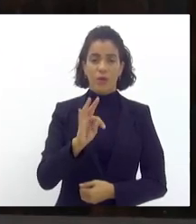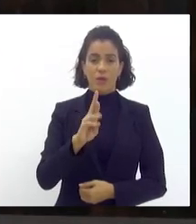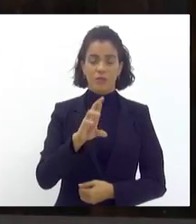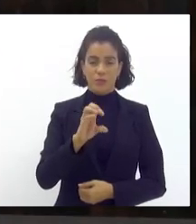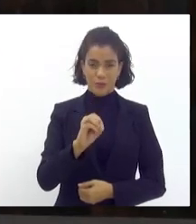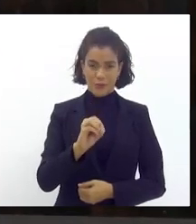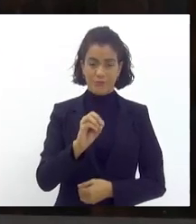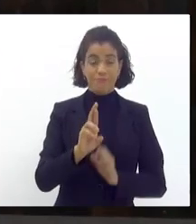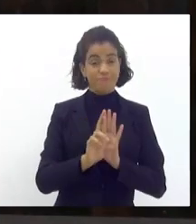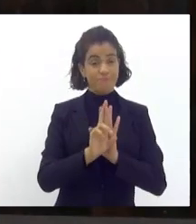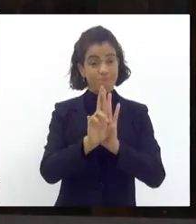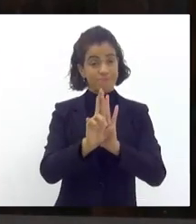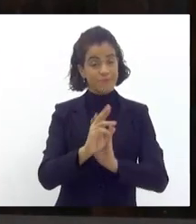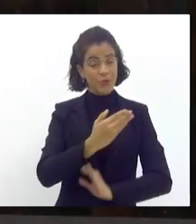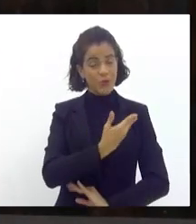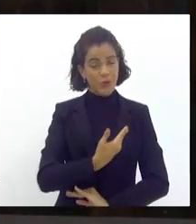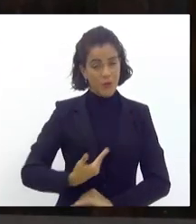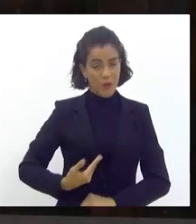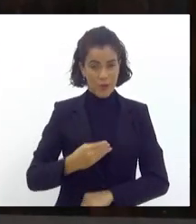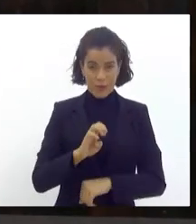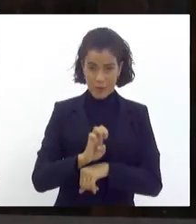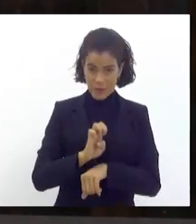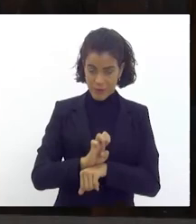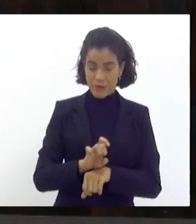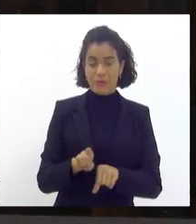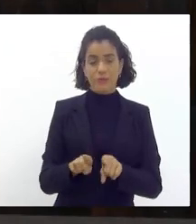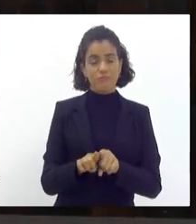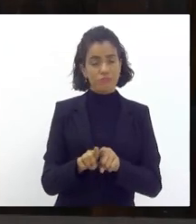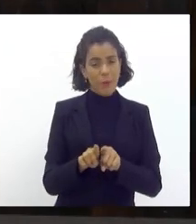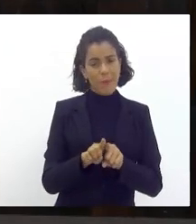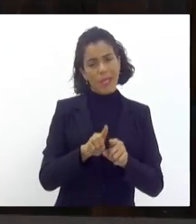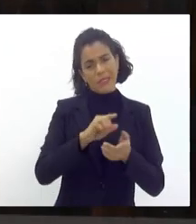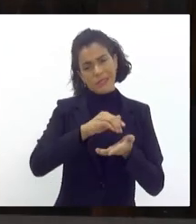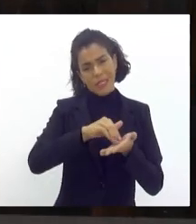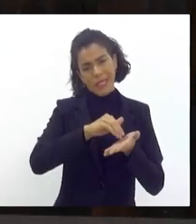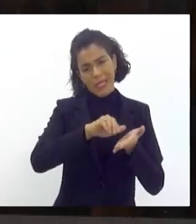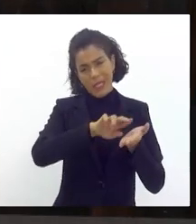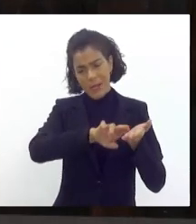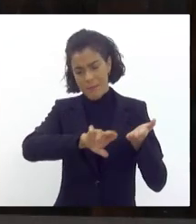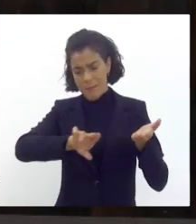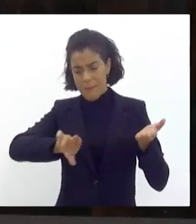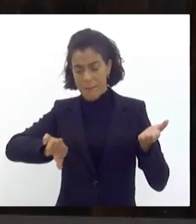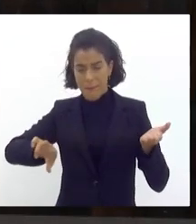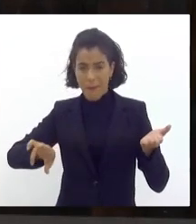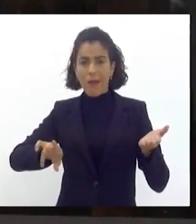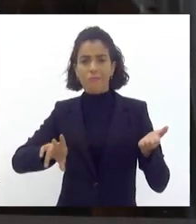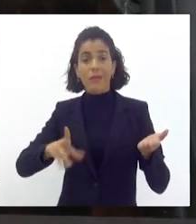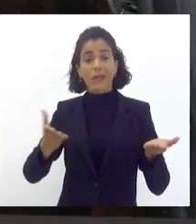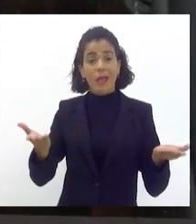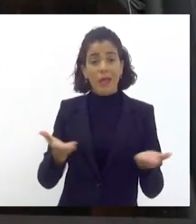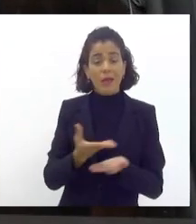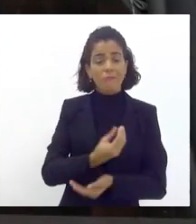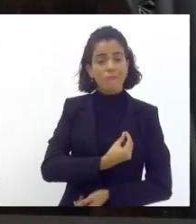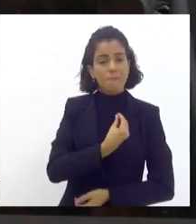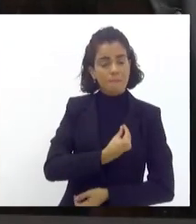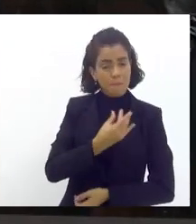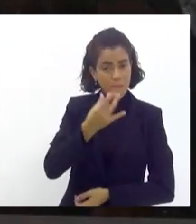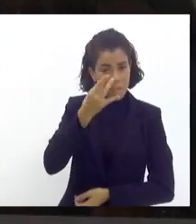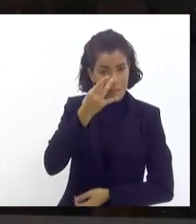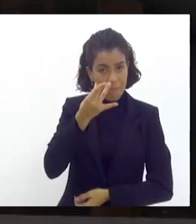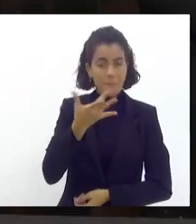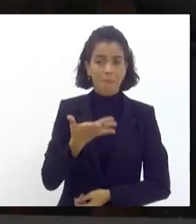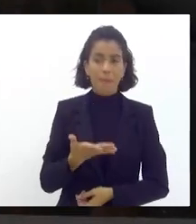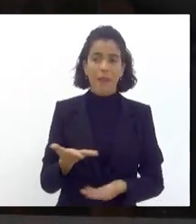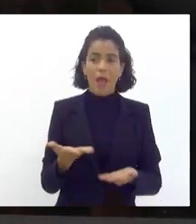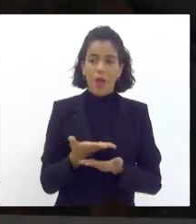e aos demais membros das demais secretarias de estado que vieram para essa discussão passar a palavra